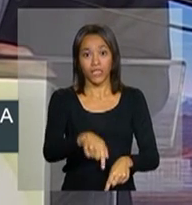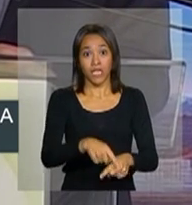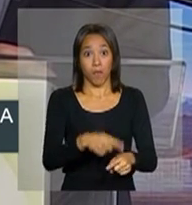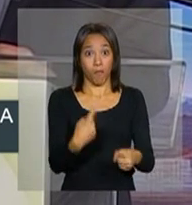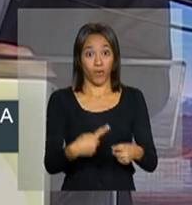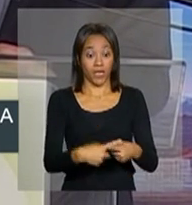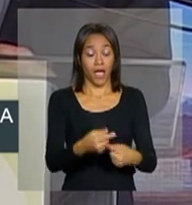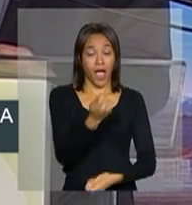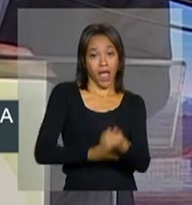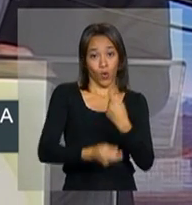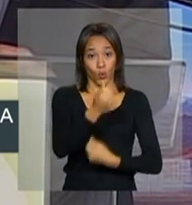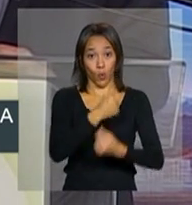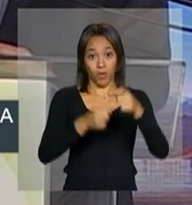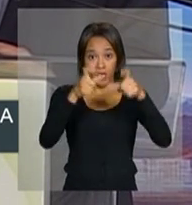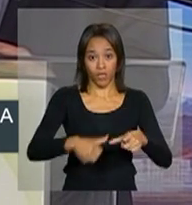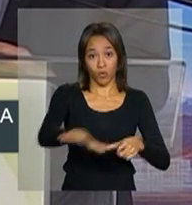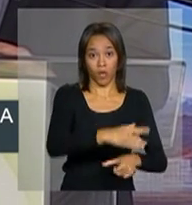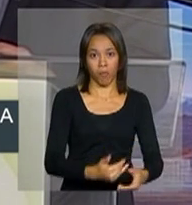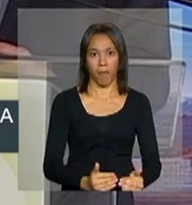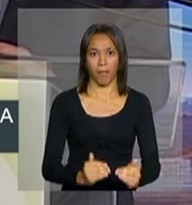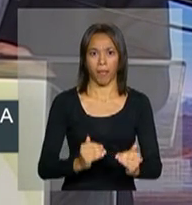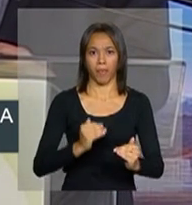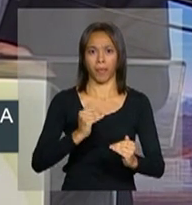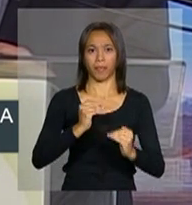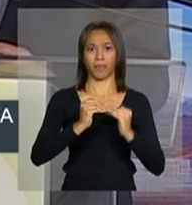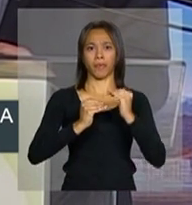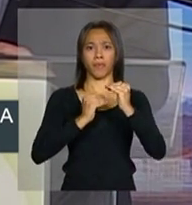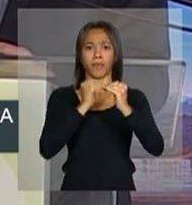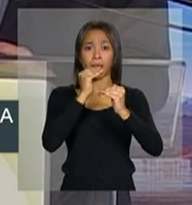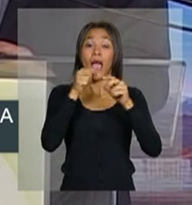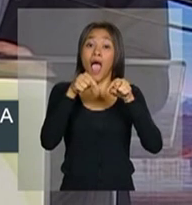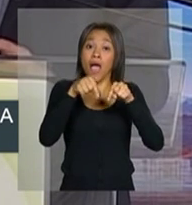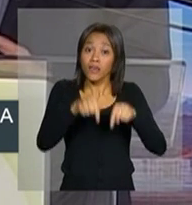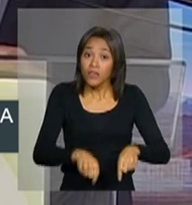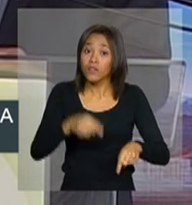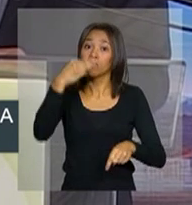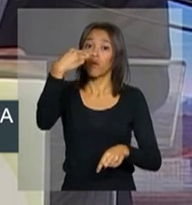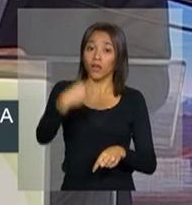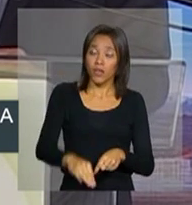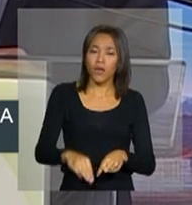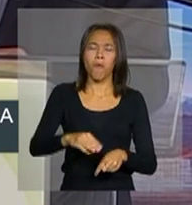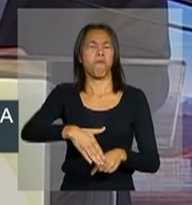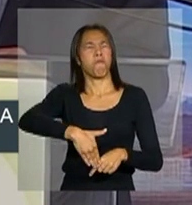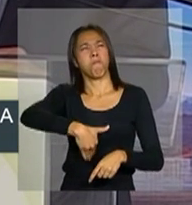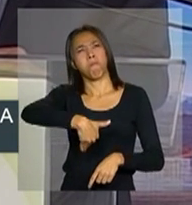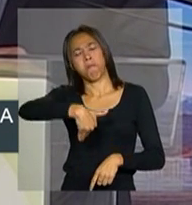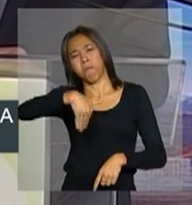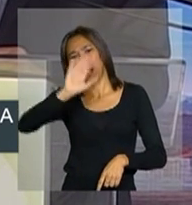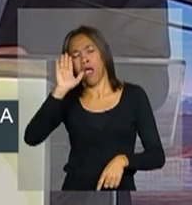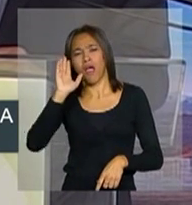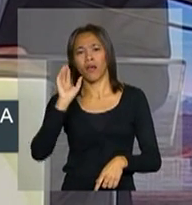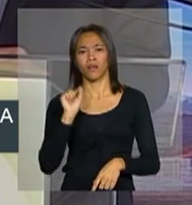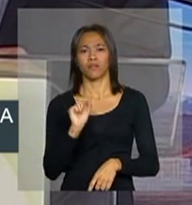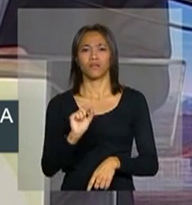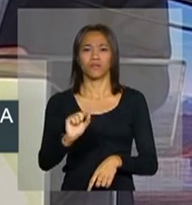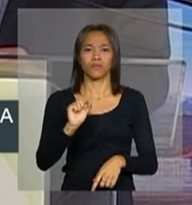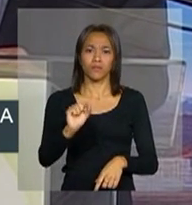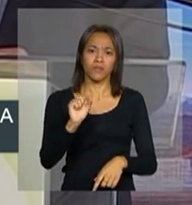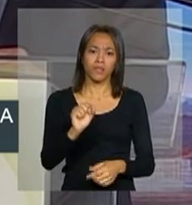da economia local afinal está aqui no Maranhão uma das maiores